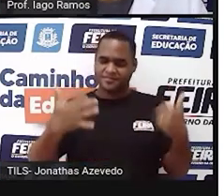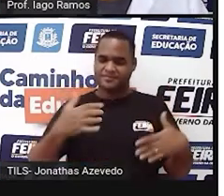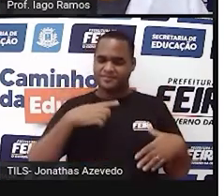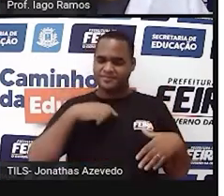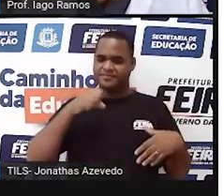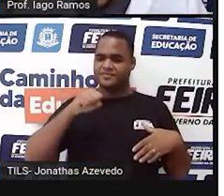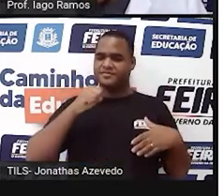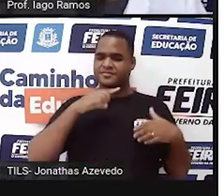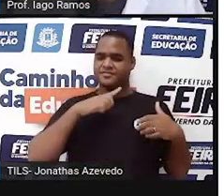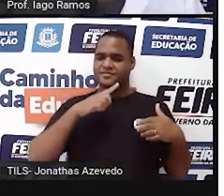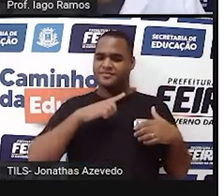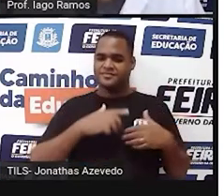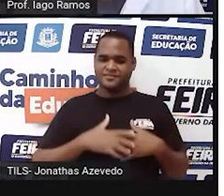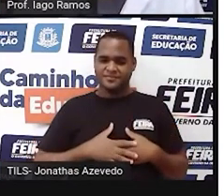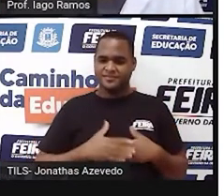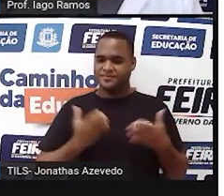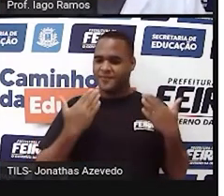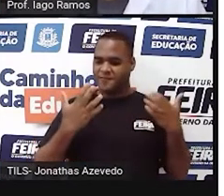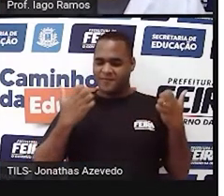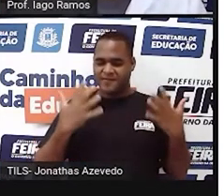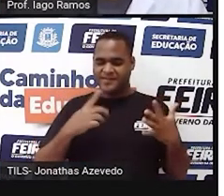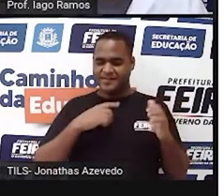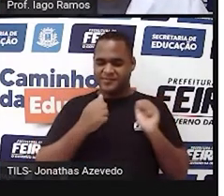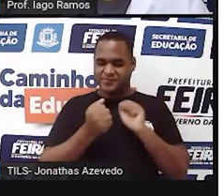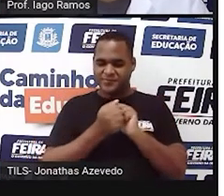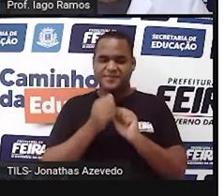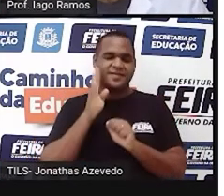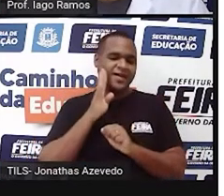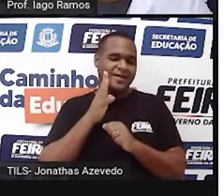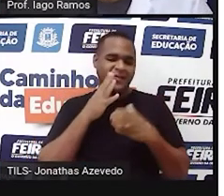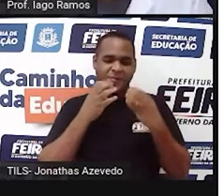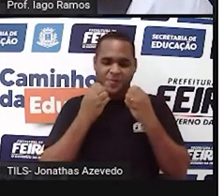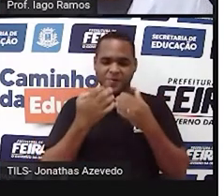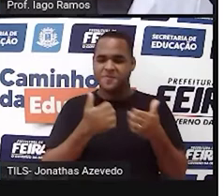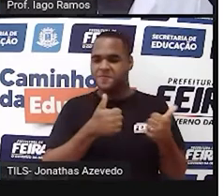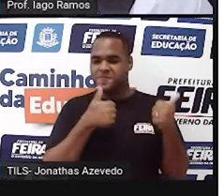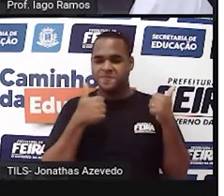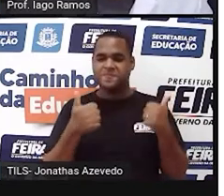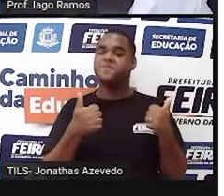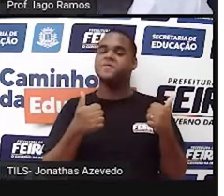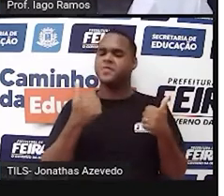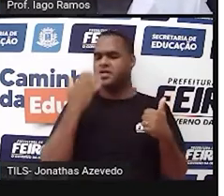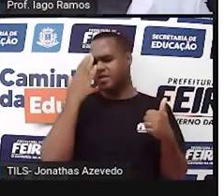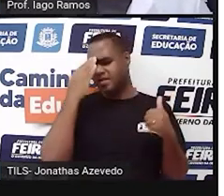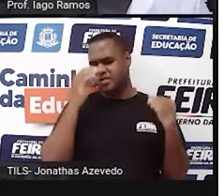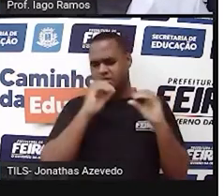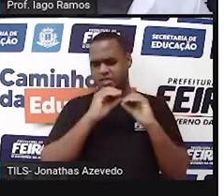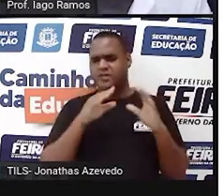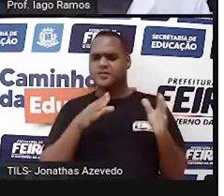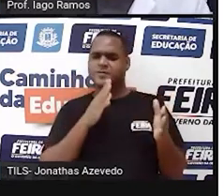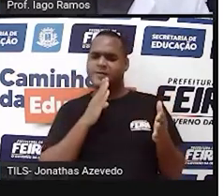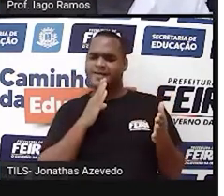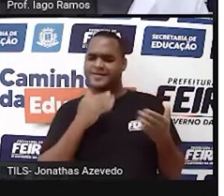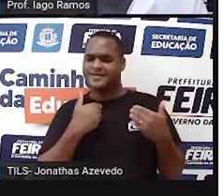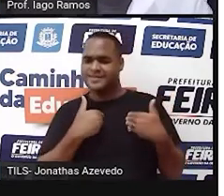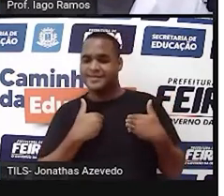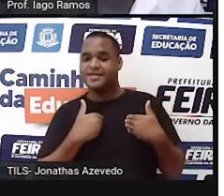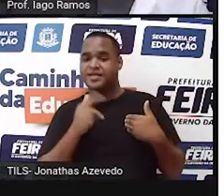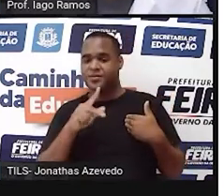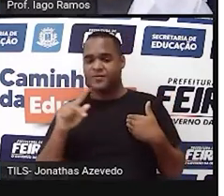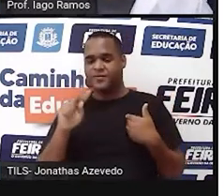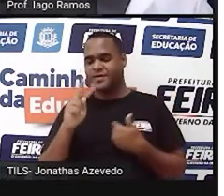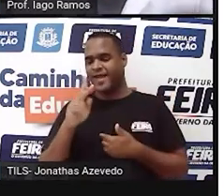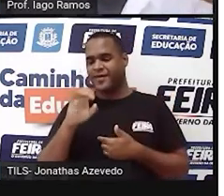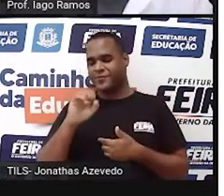só, vem com a gente, porque vai ser massa, tá bom? Claro, você já me conhece, sabe que eu sou o professor